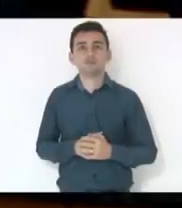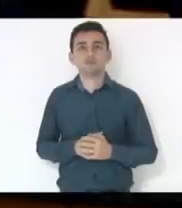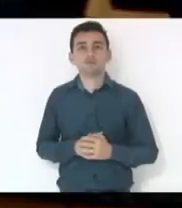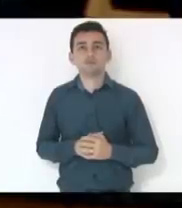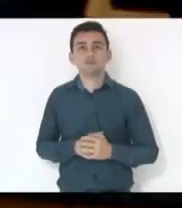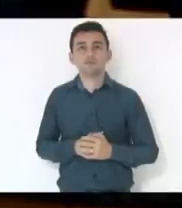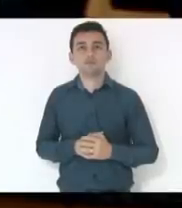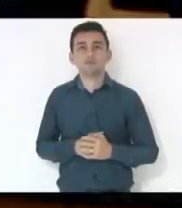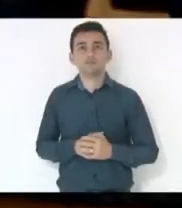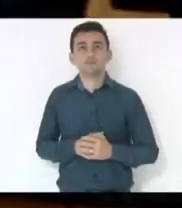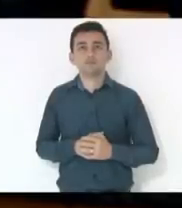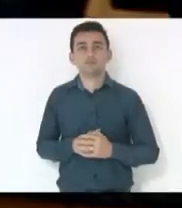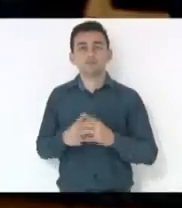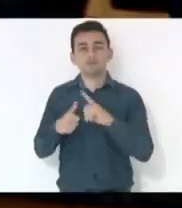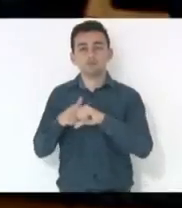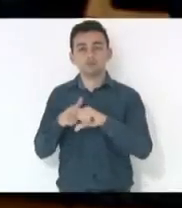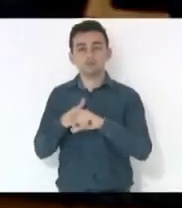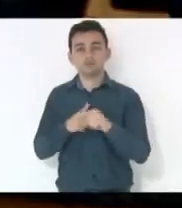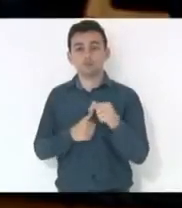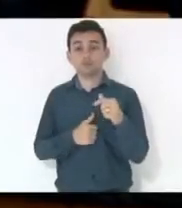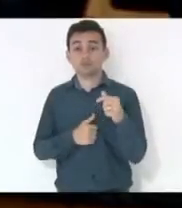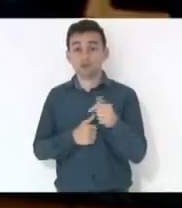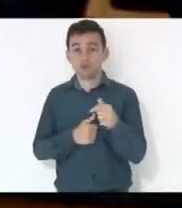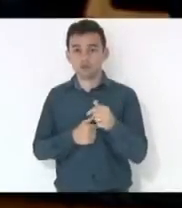Artigo 7, deixa eu pegar aqui.